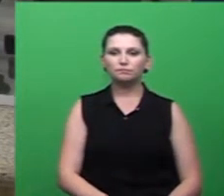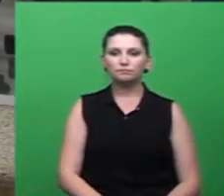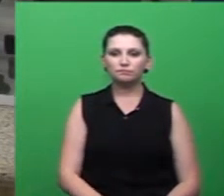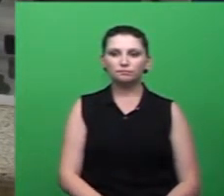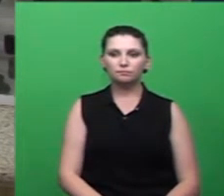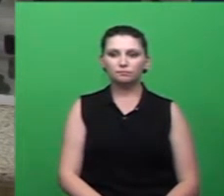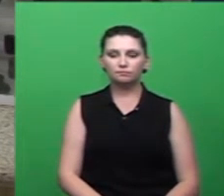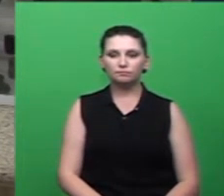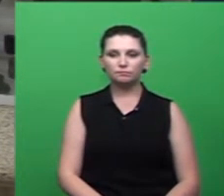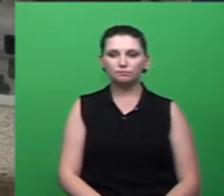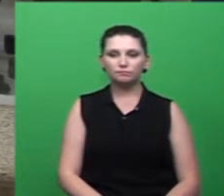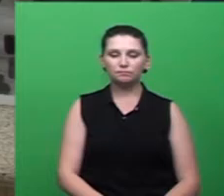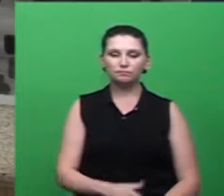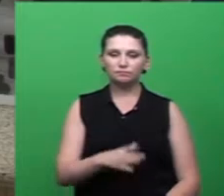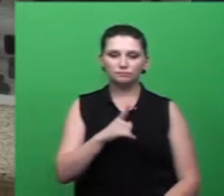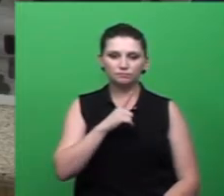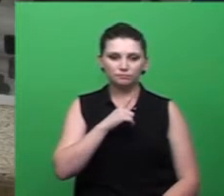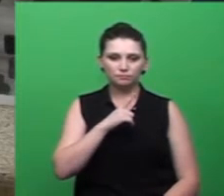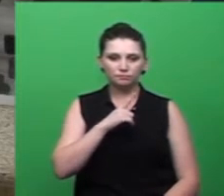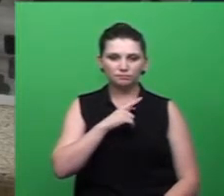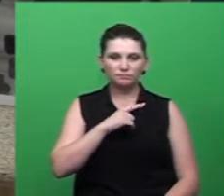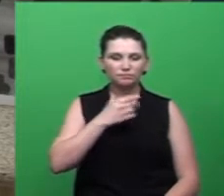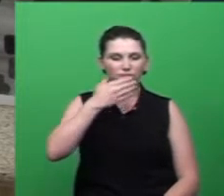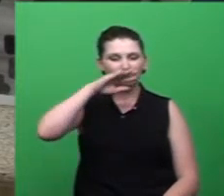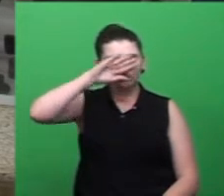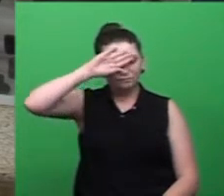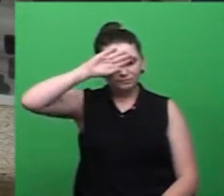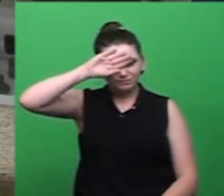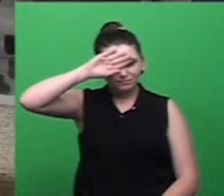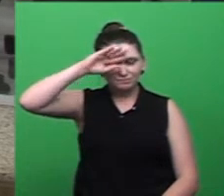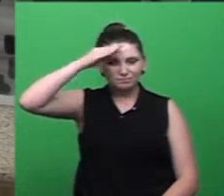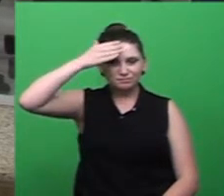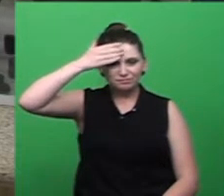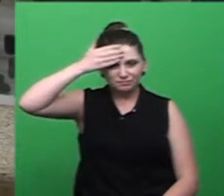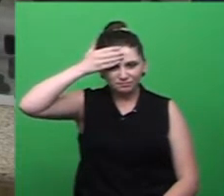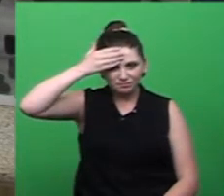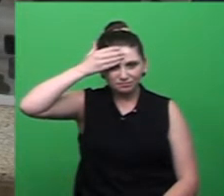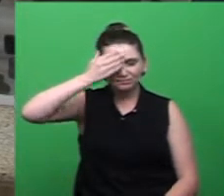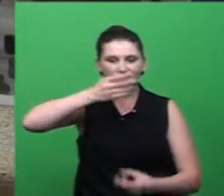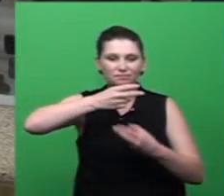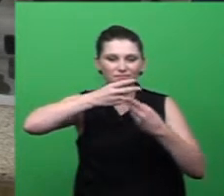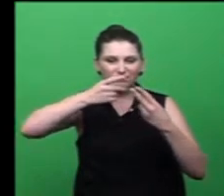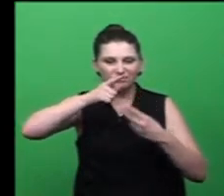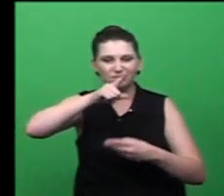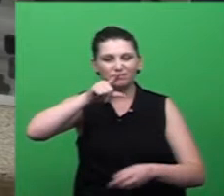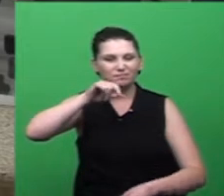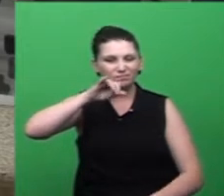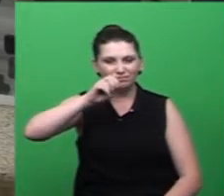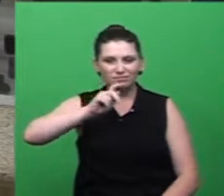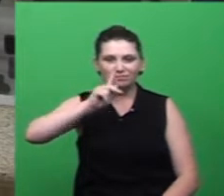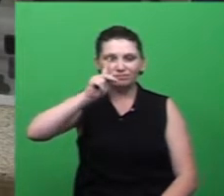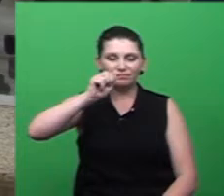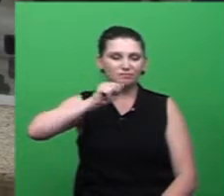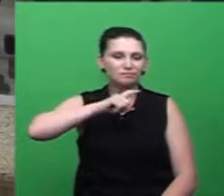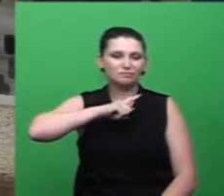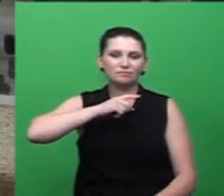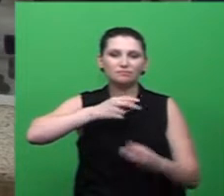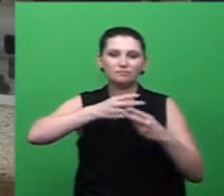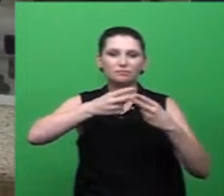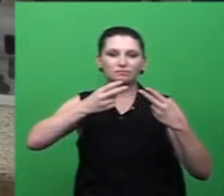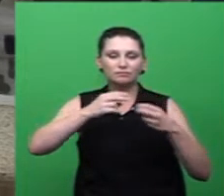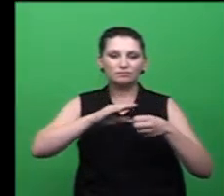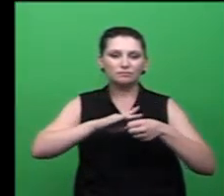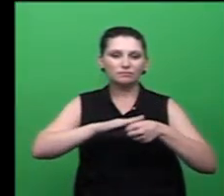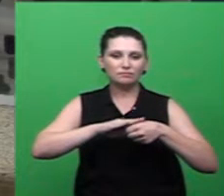febre da chikungunya, febre da zika vírus, enfim, desencadeando uma série de preocupações